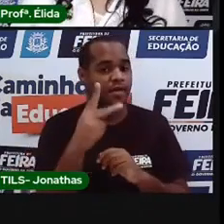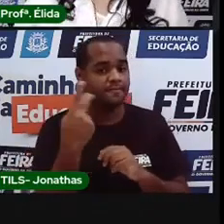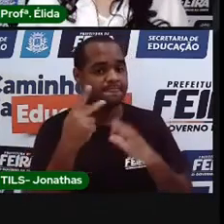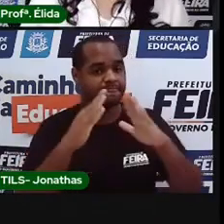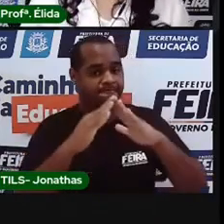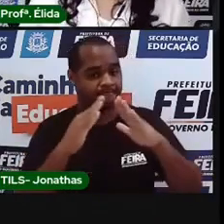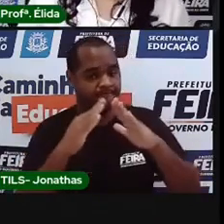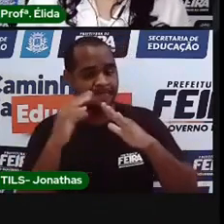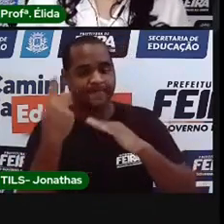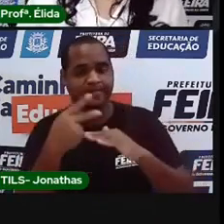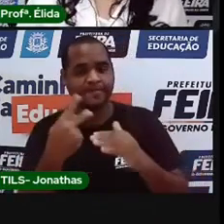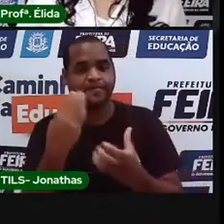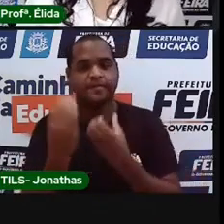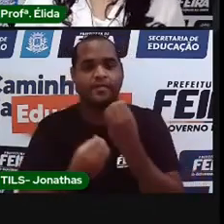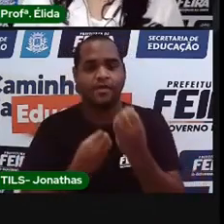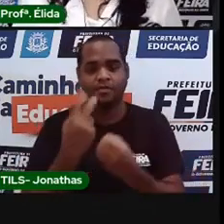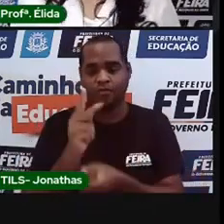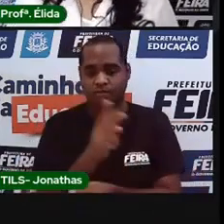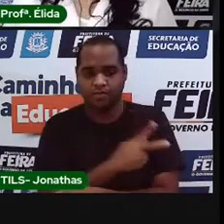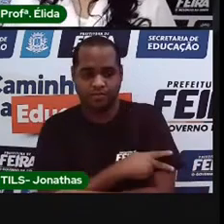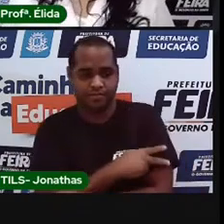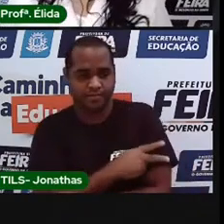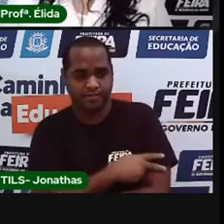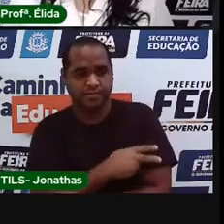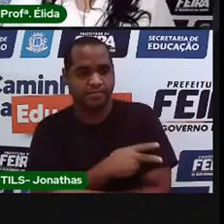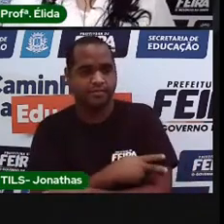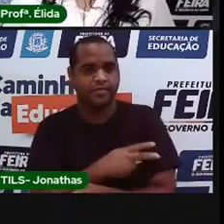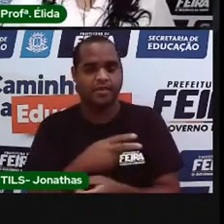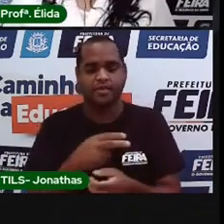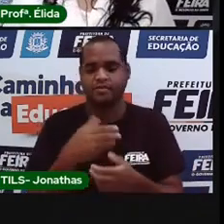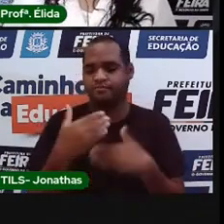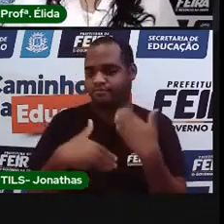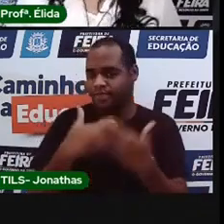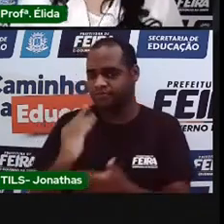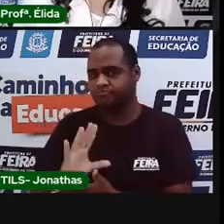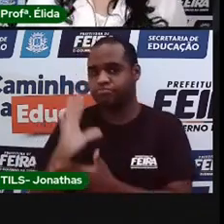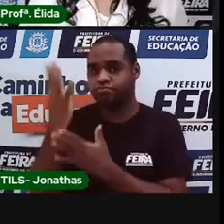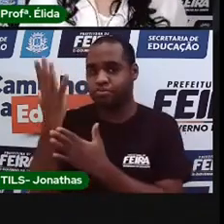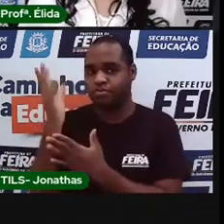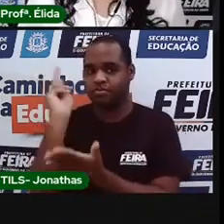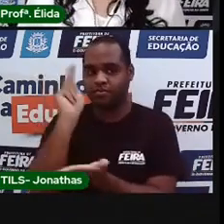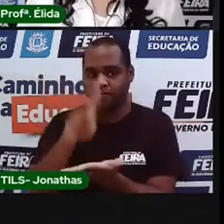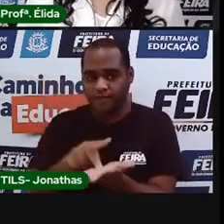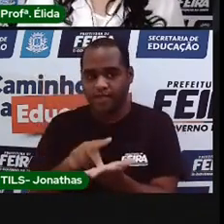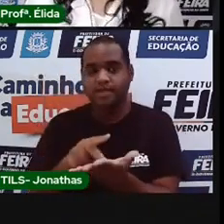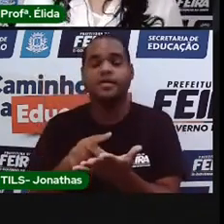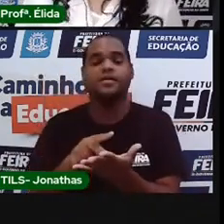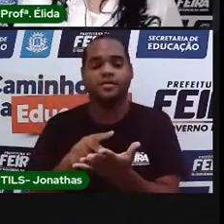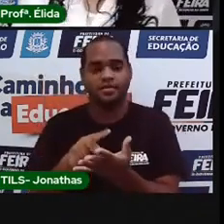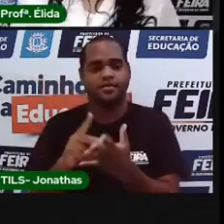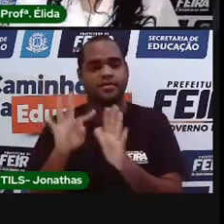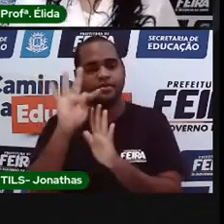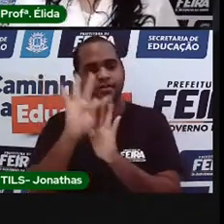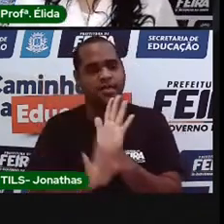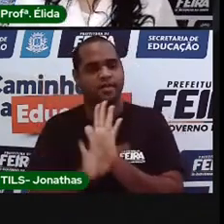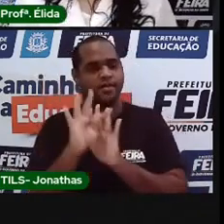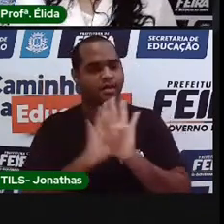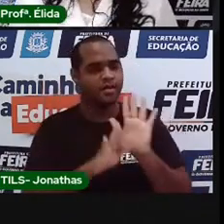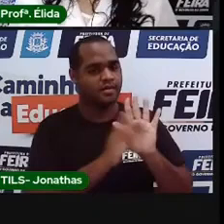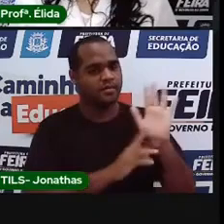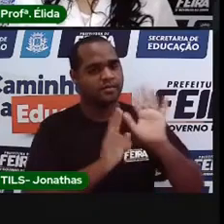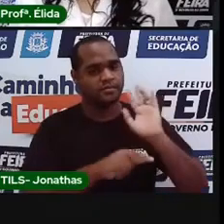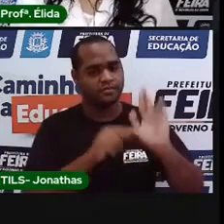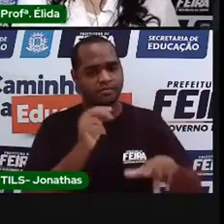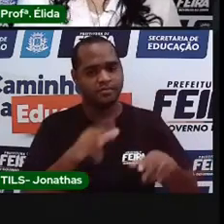Onde todos os alunos do segundo ano, Estarão fazendo as mesmas coisas, Com textos diferentes. Olha o